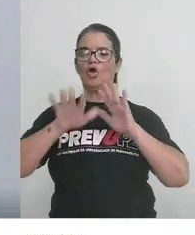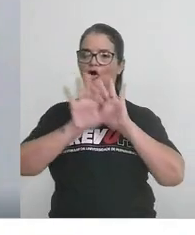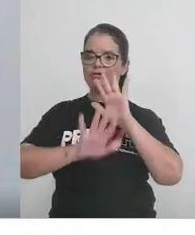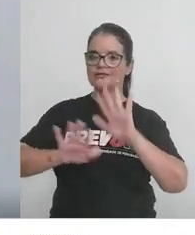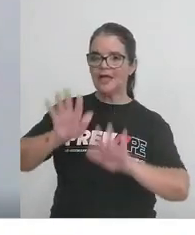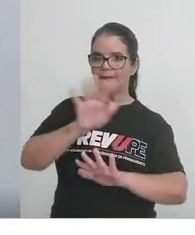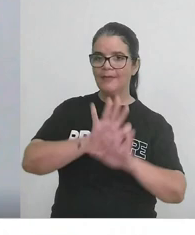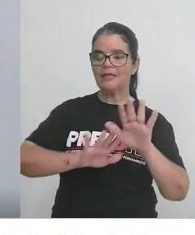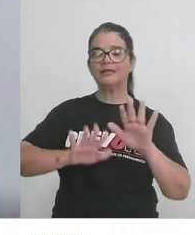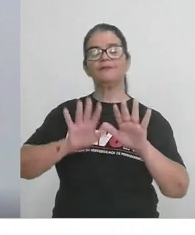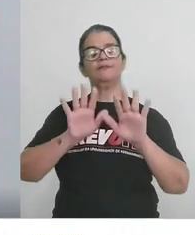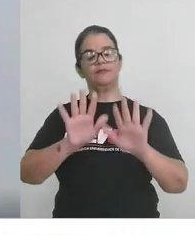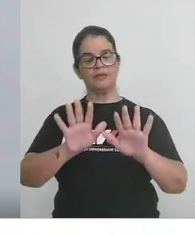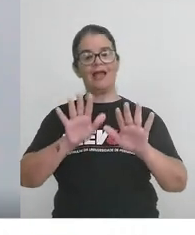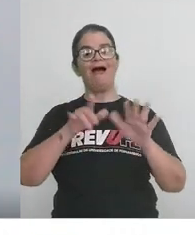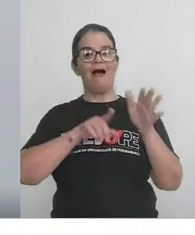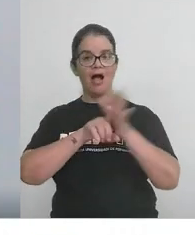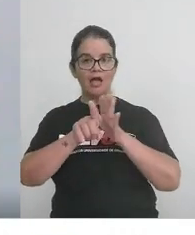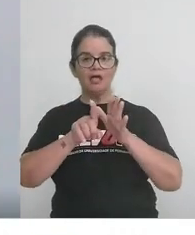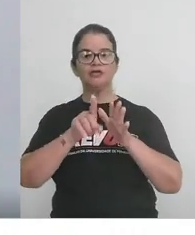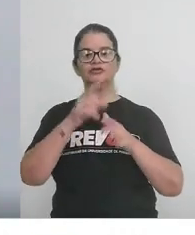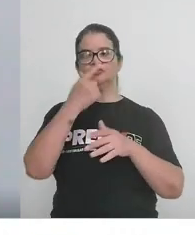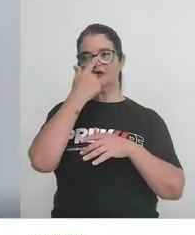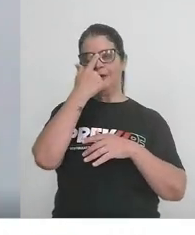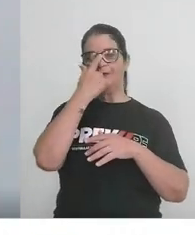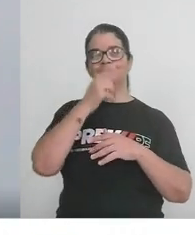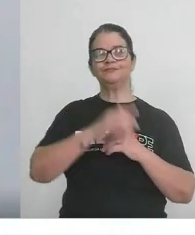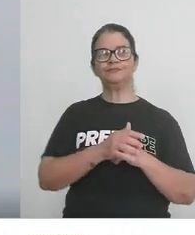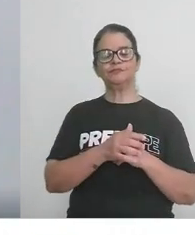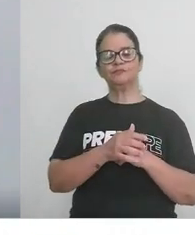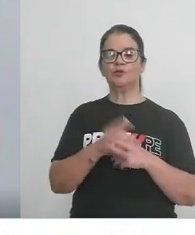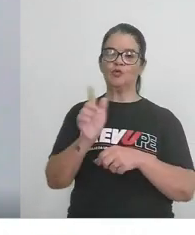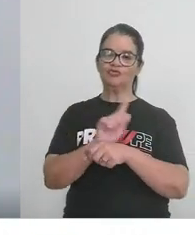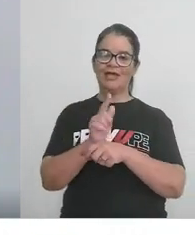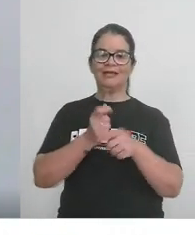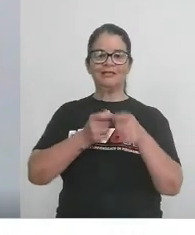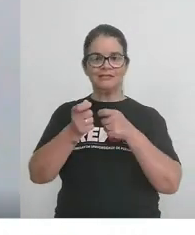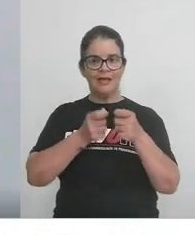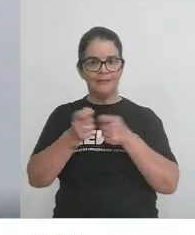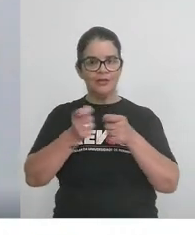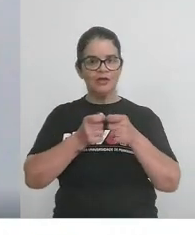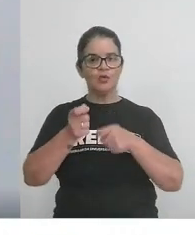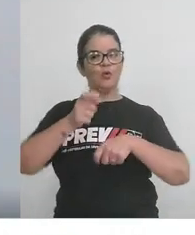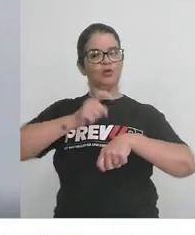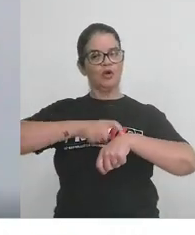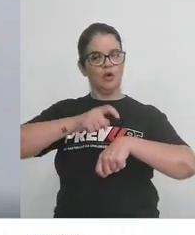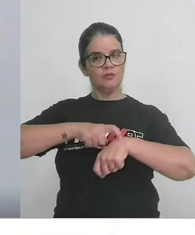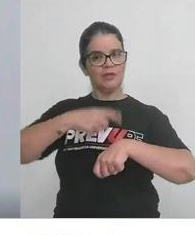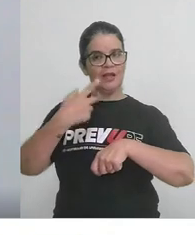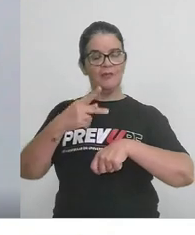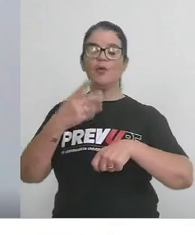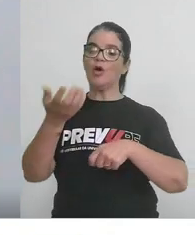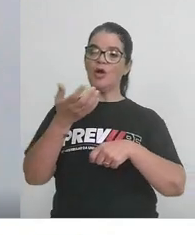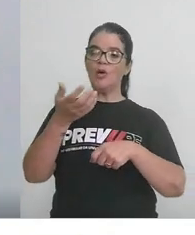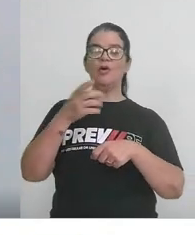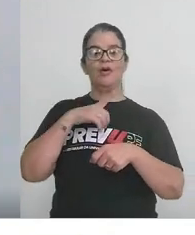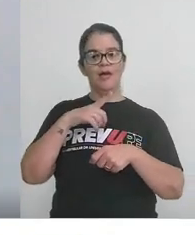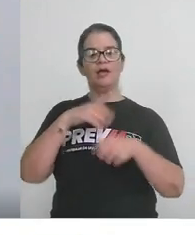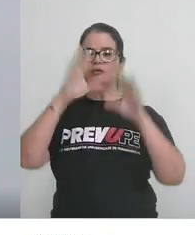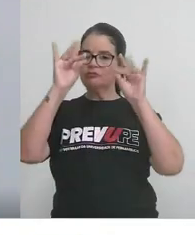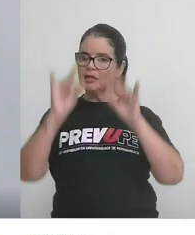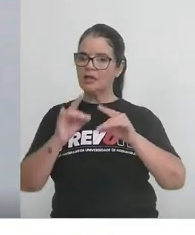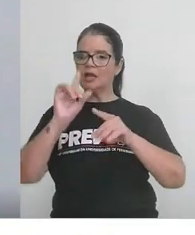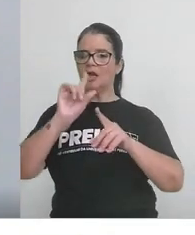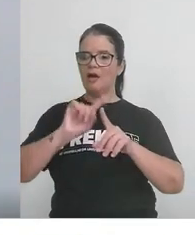Aí, a questão da, da, do gerenciamento do seu tempo, tá? Isso eu quero deter um pouquinho